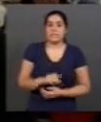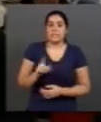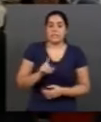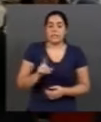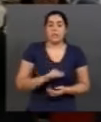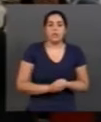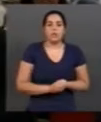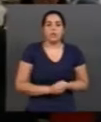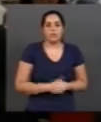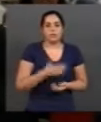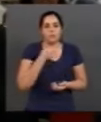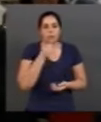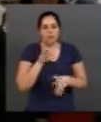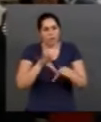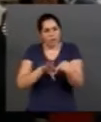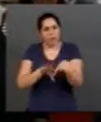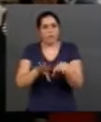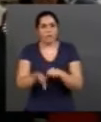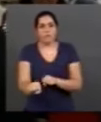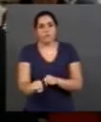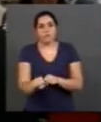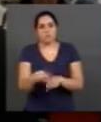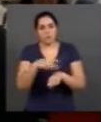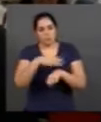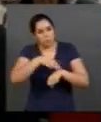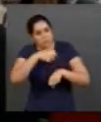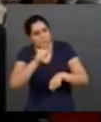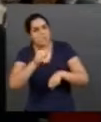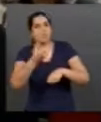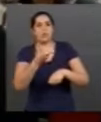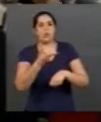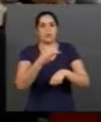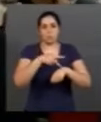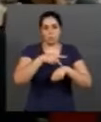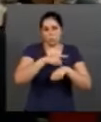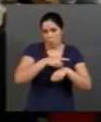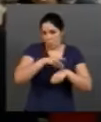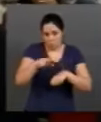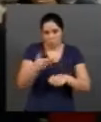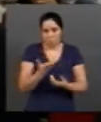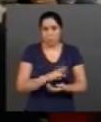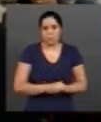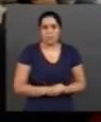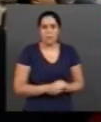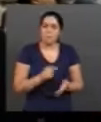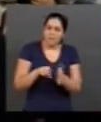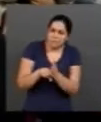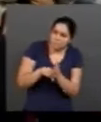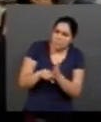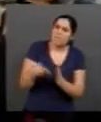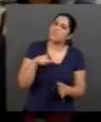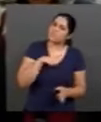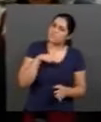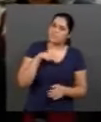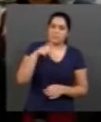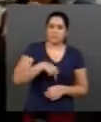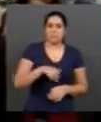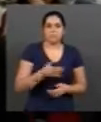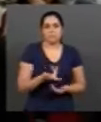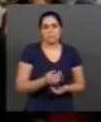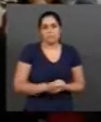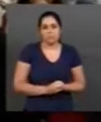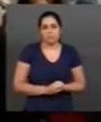formação dos nossos mestrandos, dos nossos doutorandos, melhorar a pesquisa que nós realizamos na universidade,